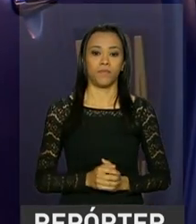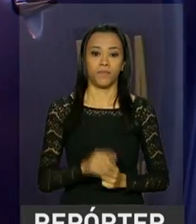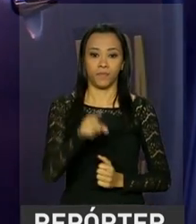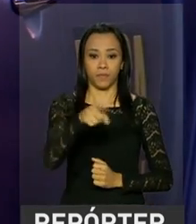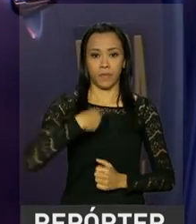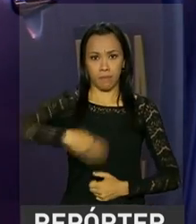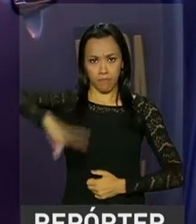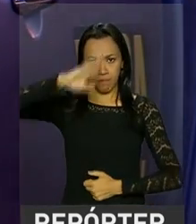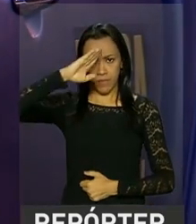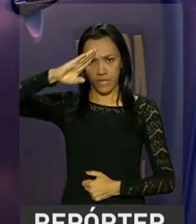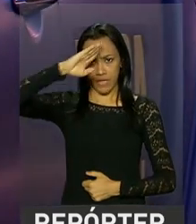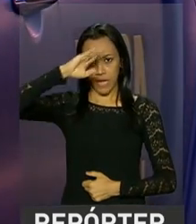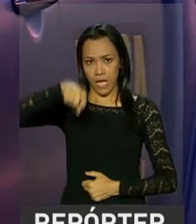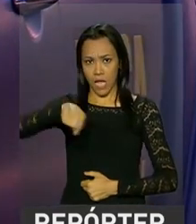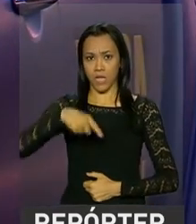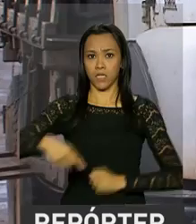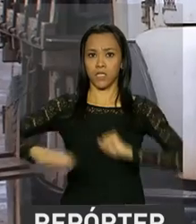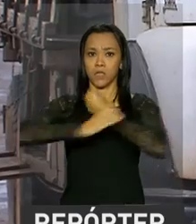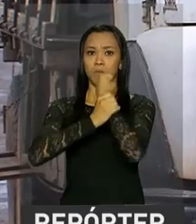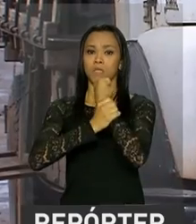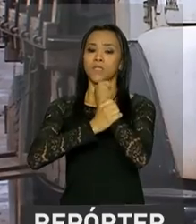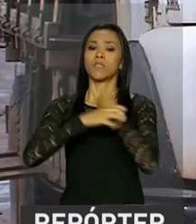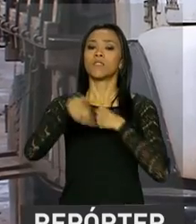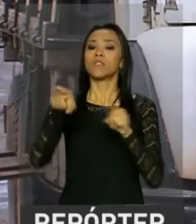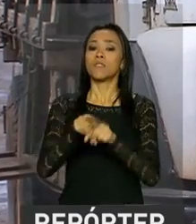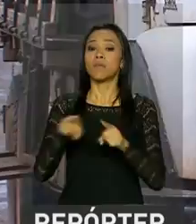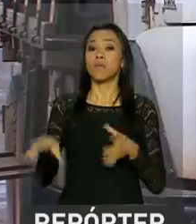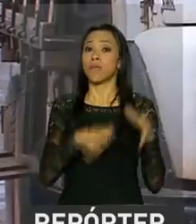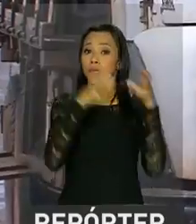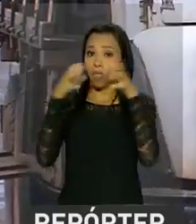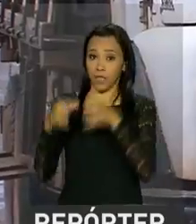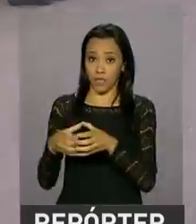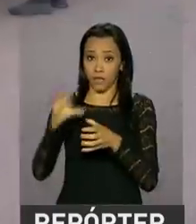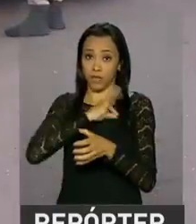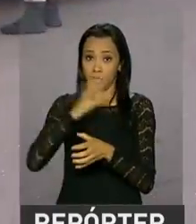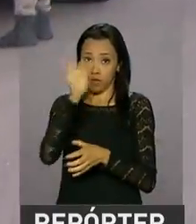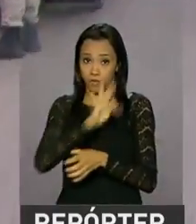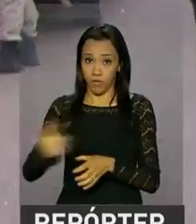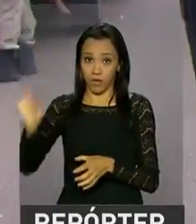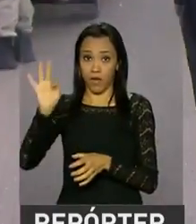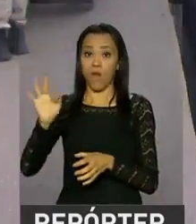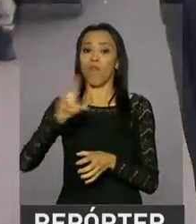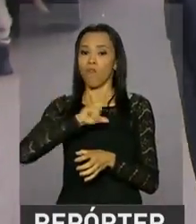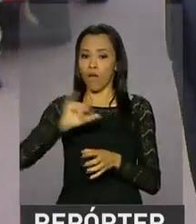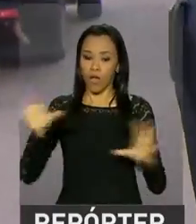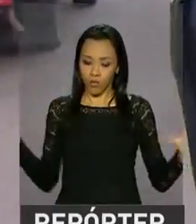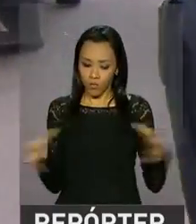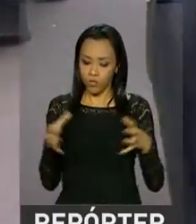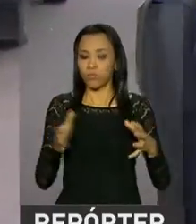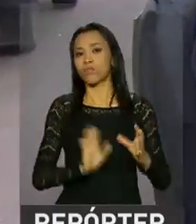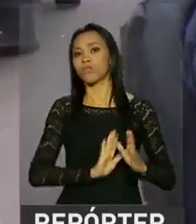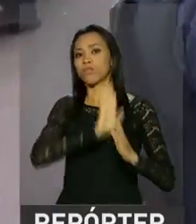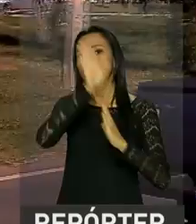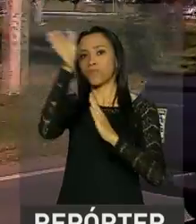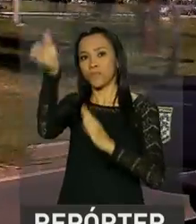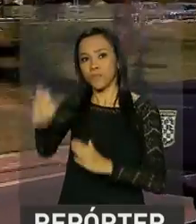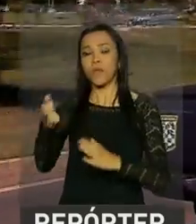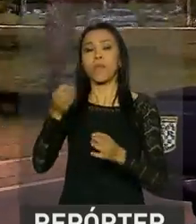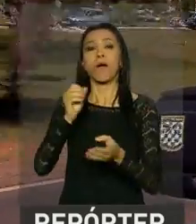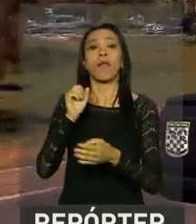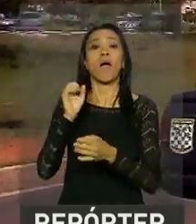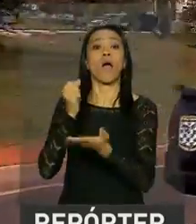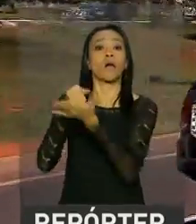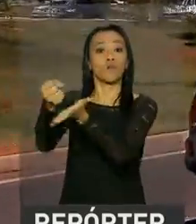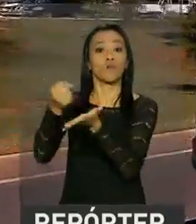Militares da Força Nacional de Segurança e agentes da Polícia Rodoviária Federal vão ser enviados ao Rio de Janeiro para auxiliar o governo do